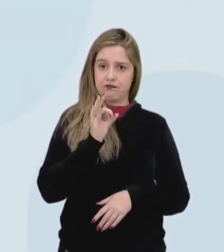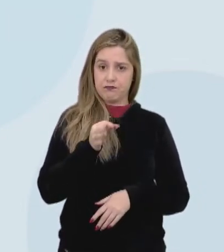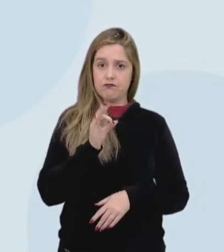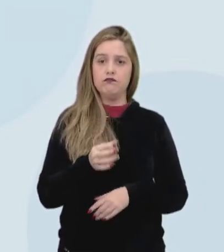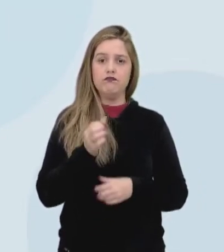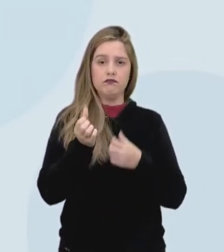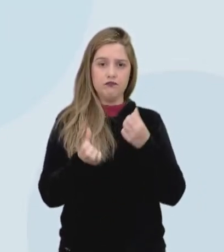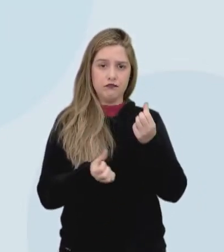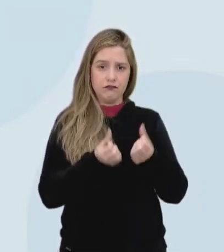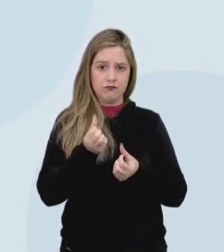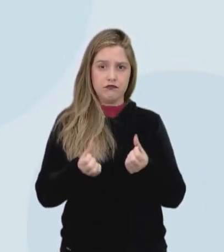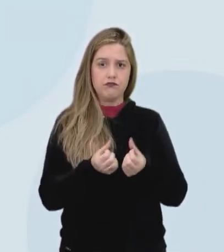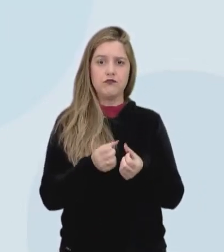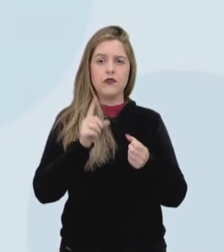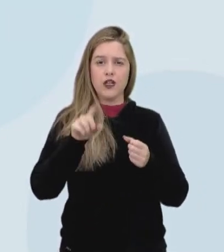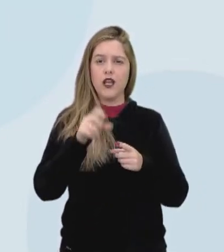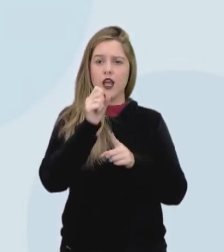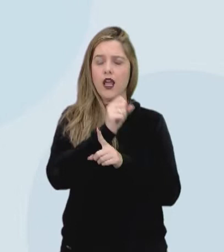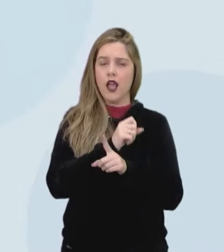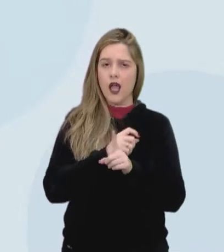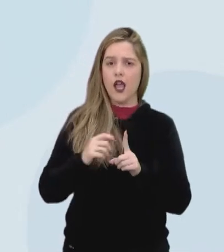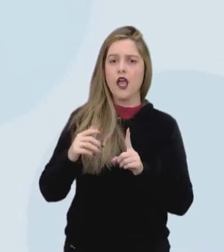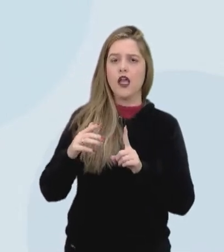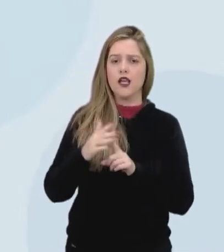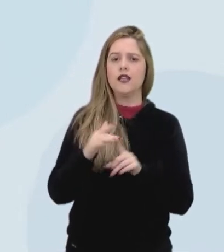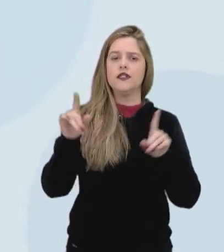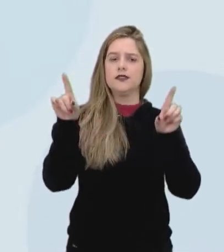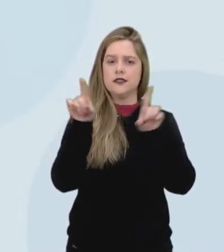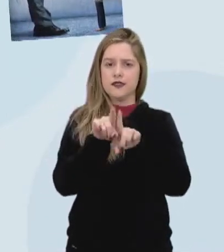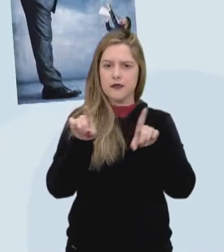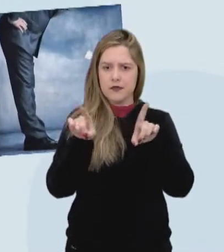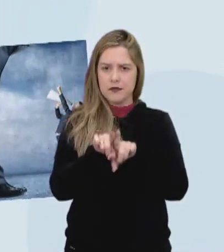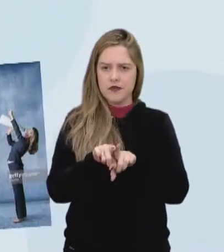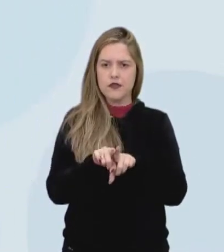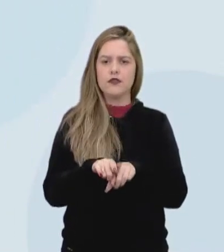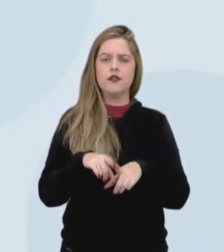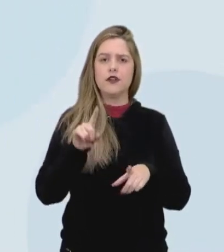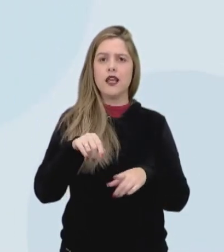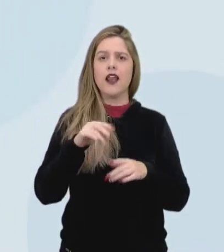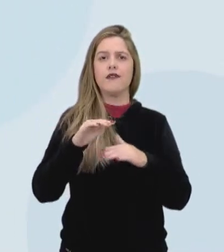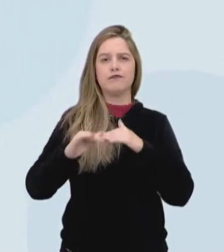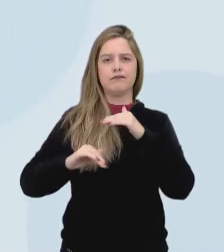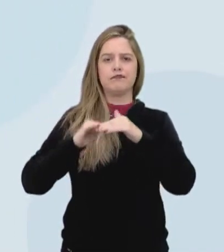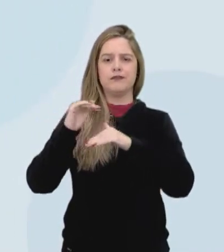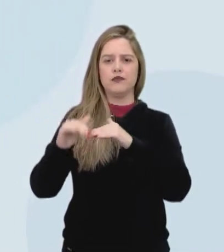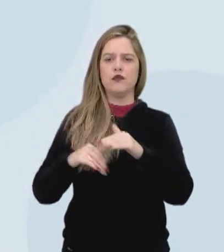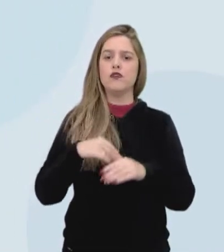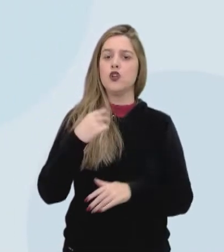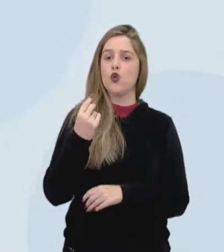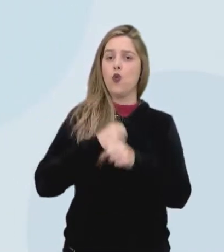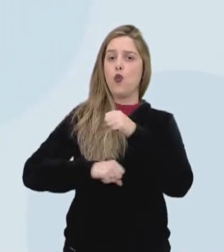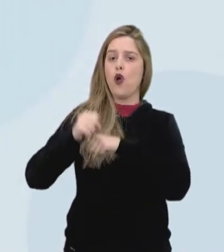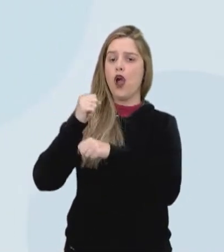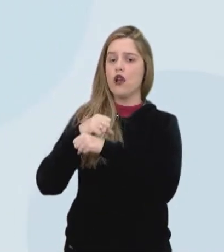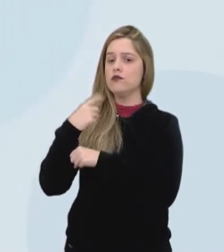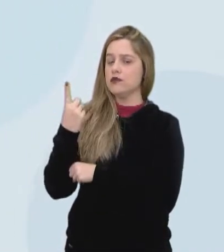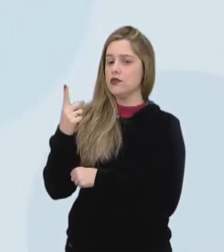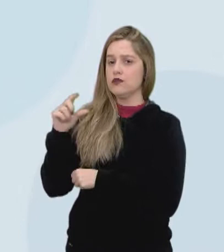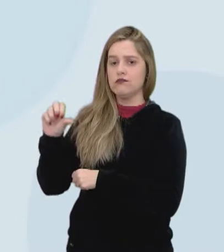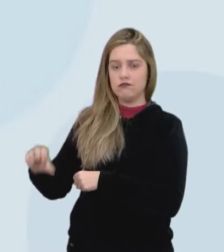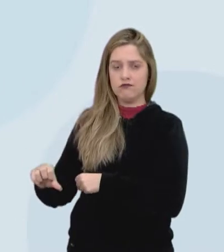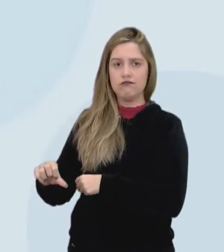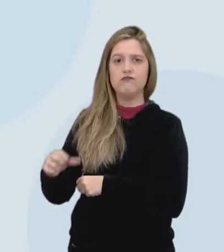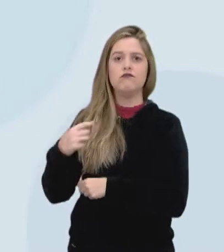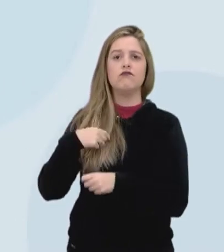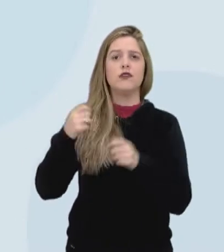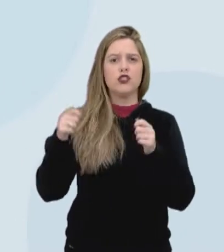Capitalismo é uma sociedade de consumo também. Bem, ele se estabelece no século XIX e trabalho, a gente